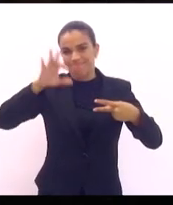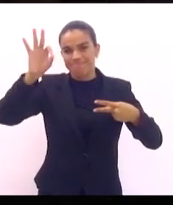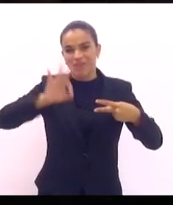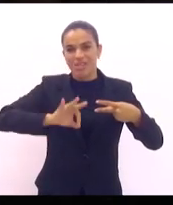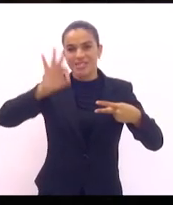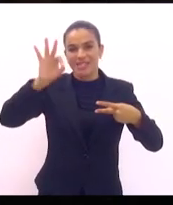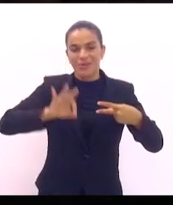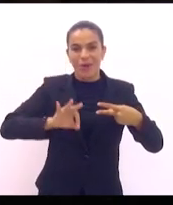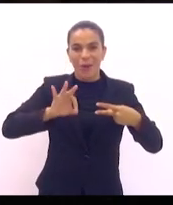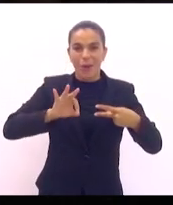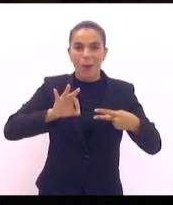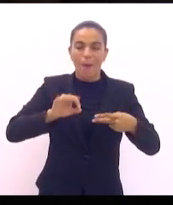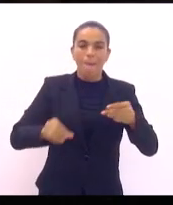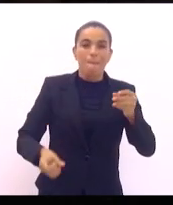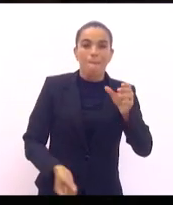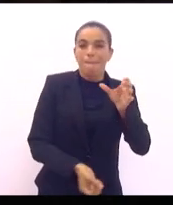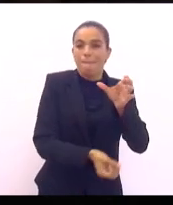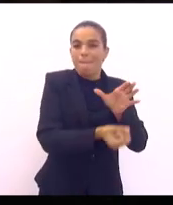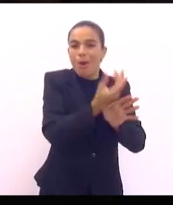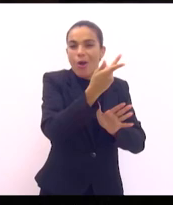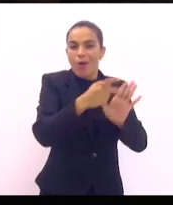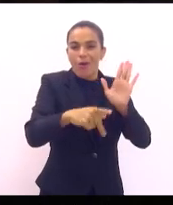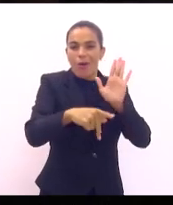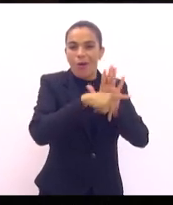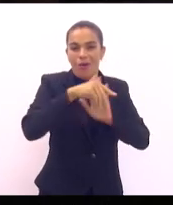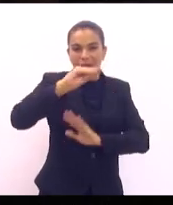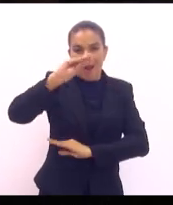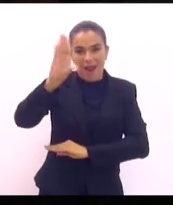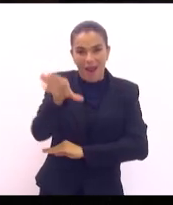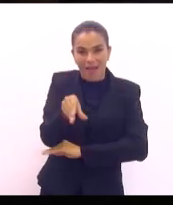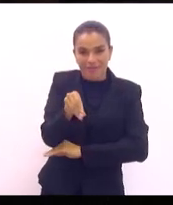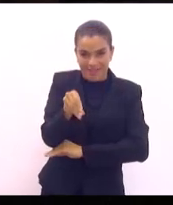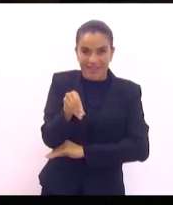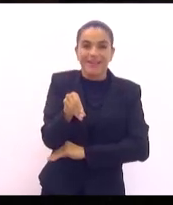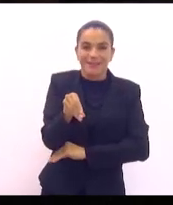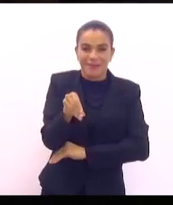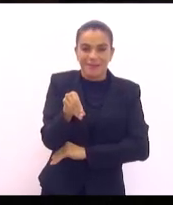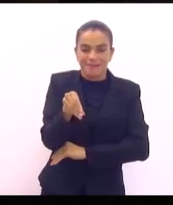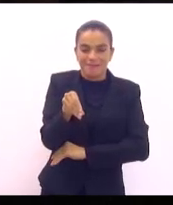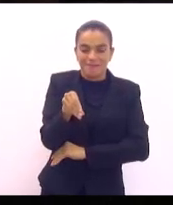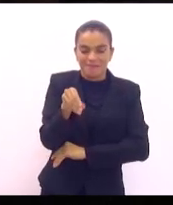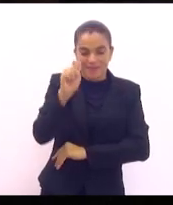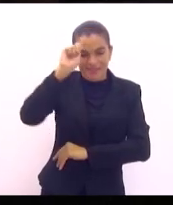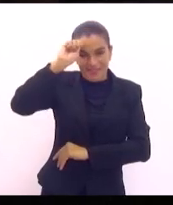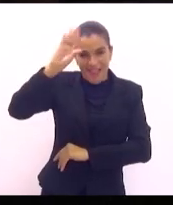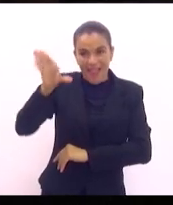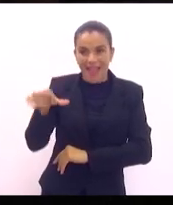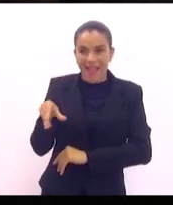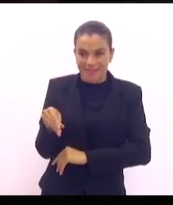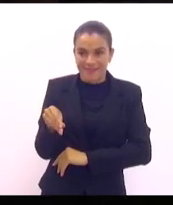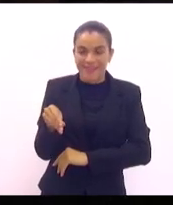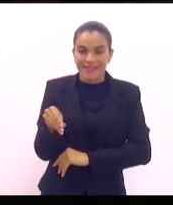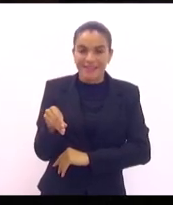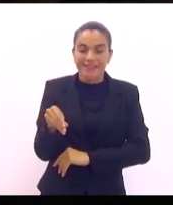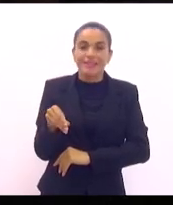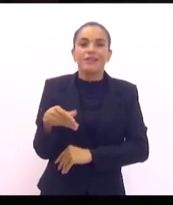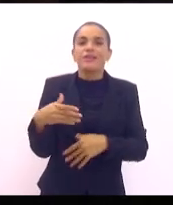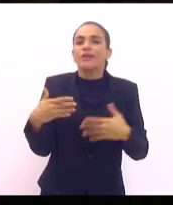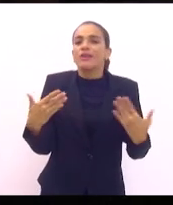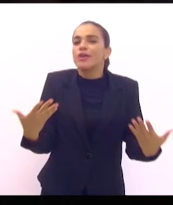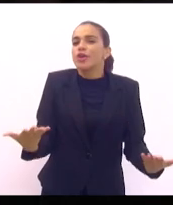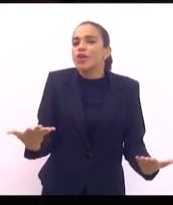do DNA originário da África, senhor presidente. e qual é a